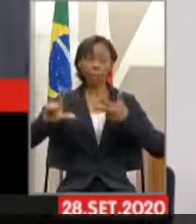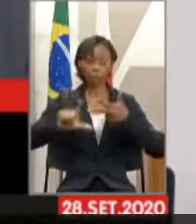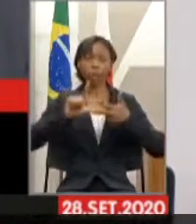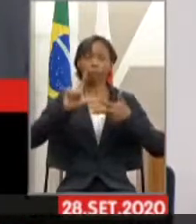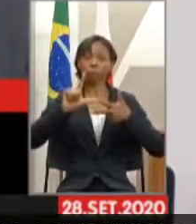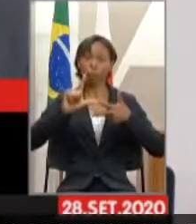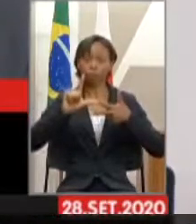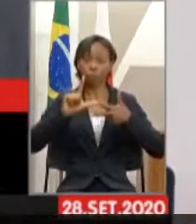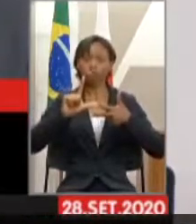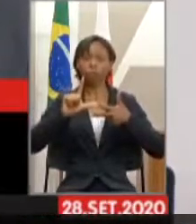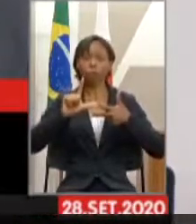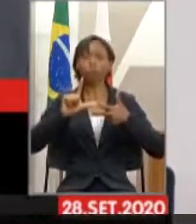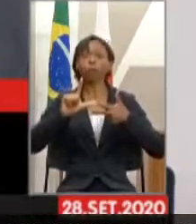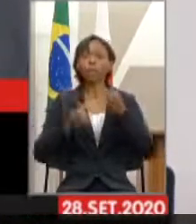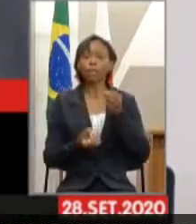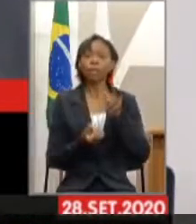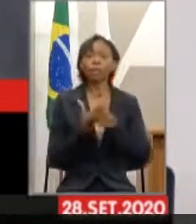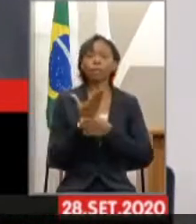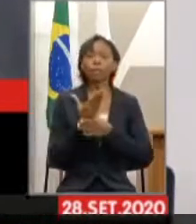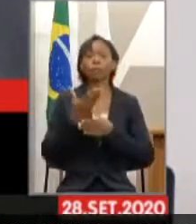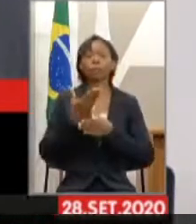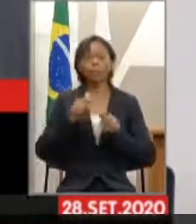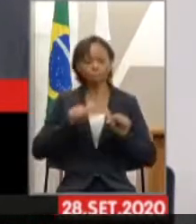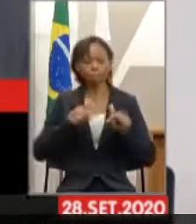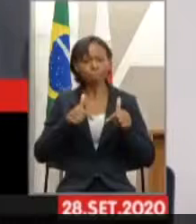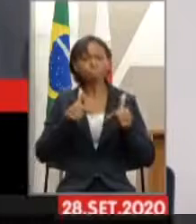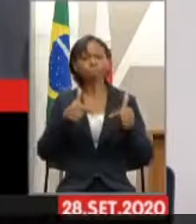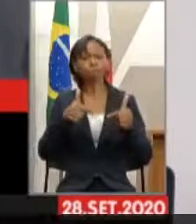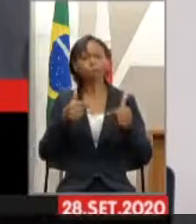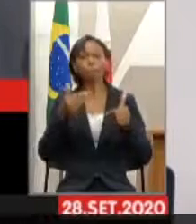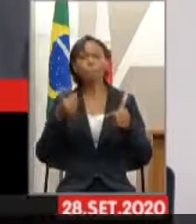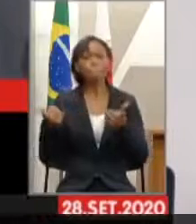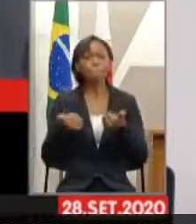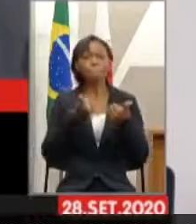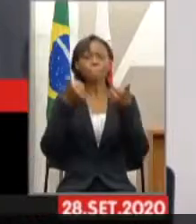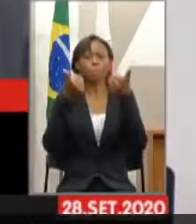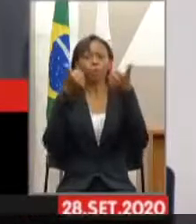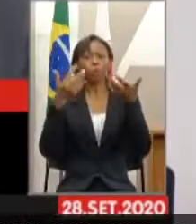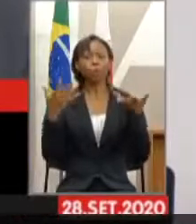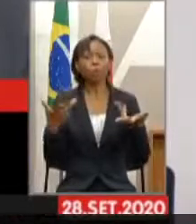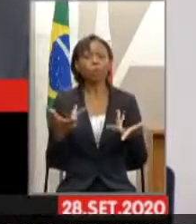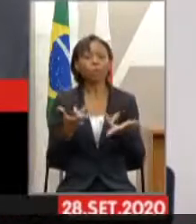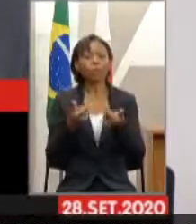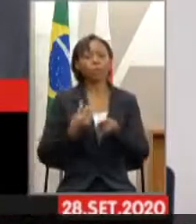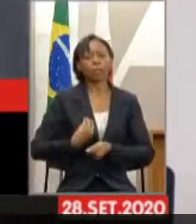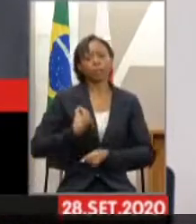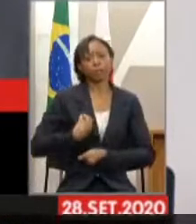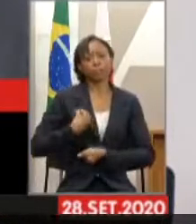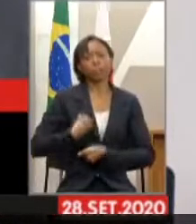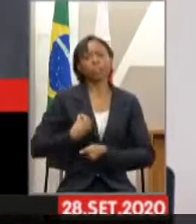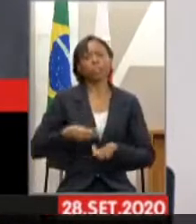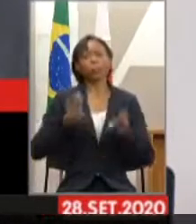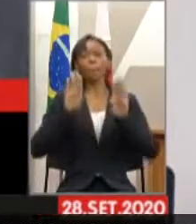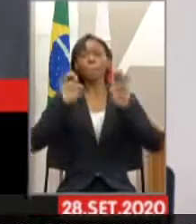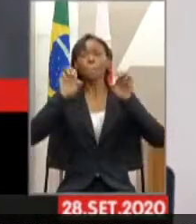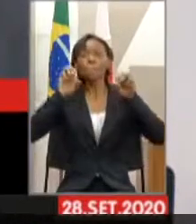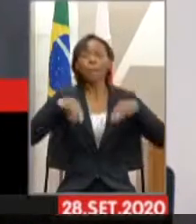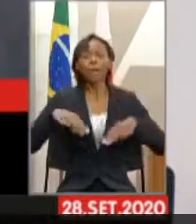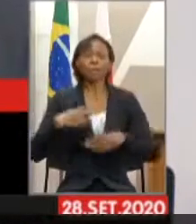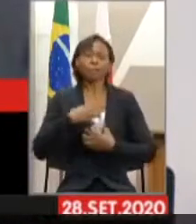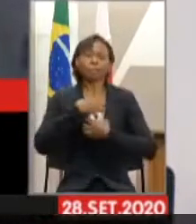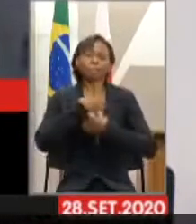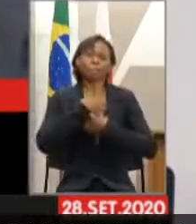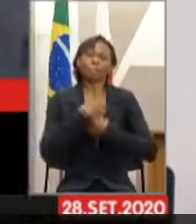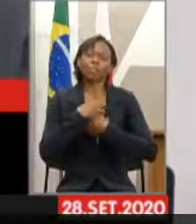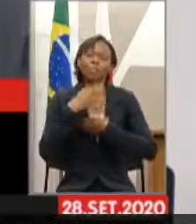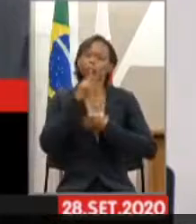novas condições para melhoria, para qualidade de vida e para o bem-estar desses brasileiros que têm